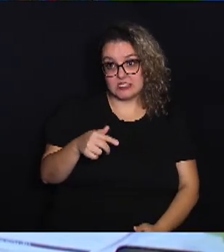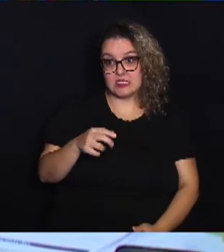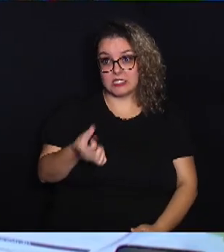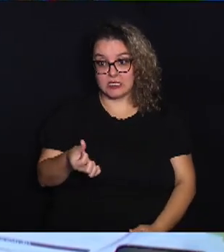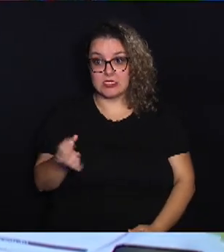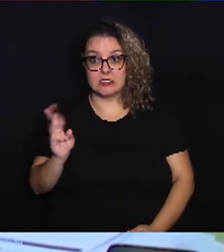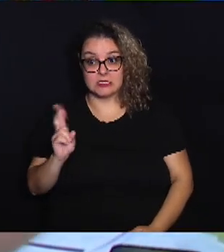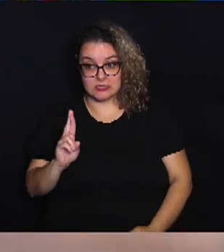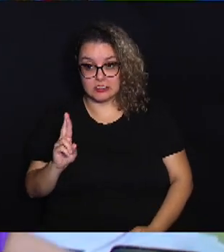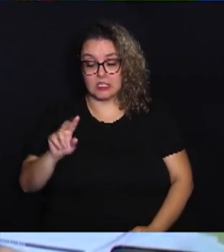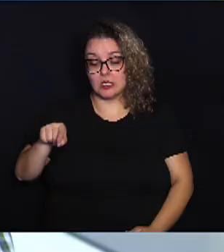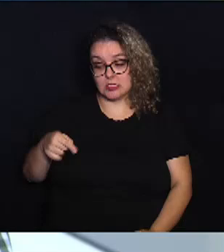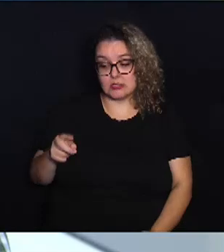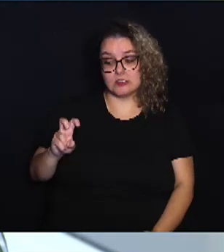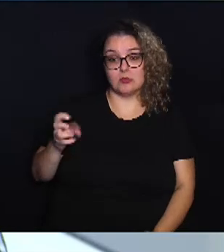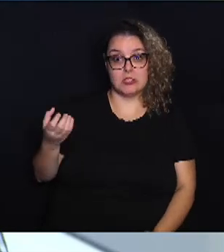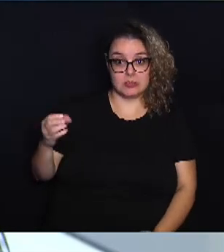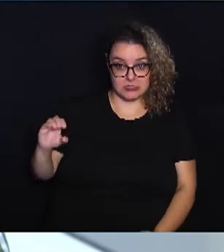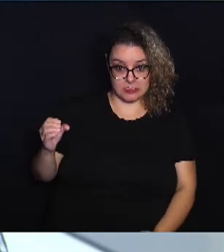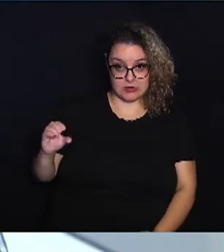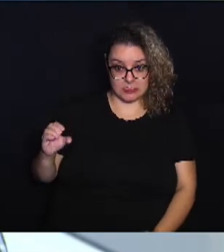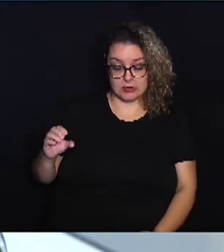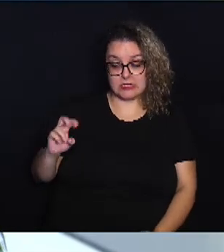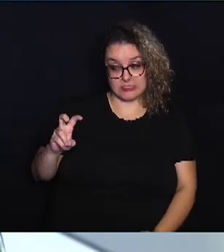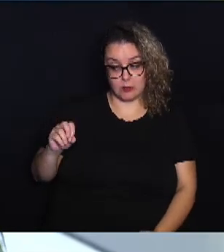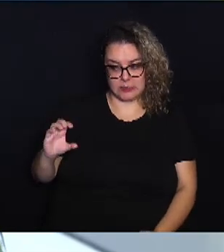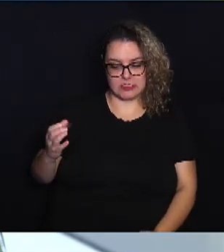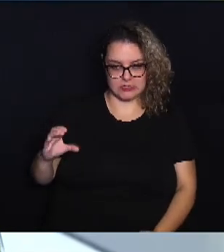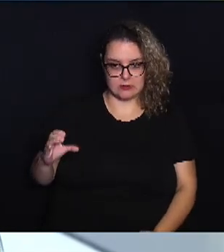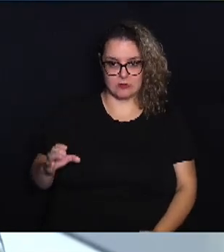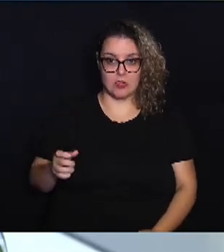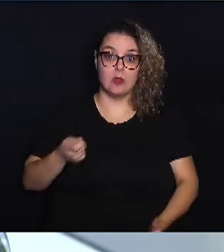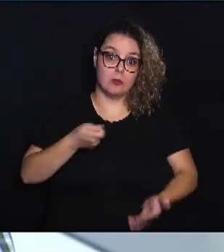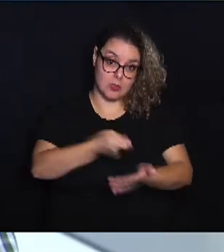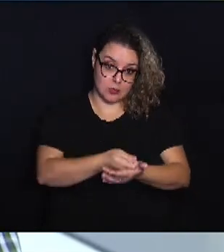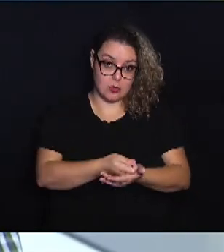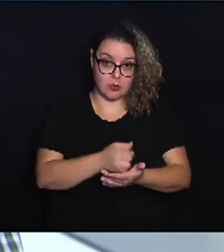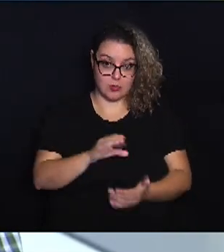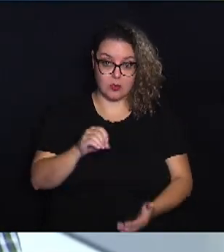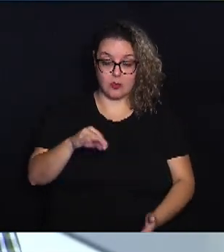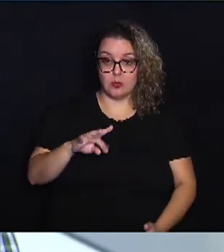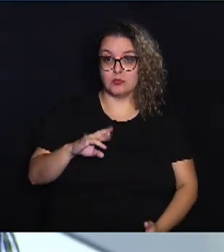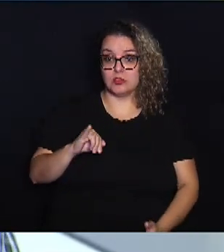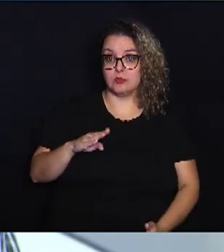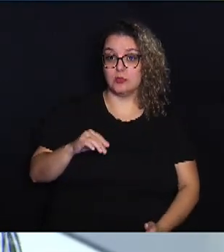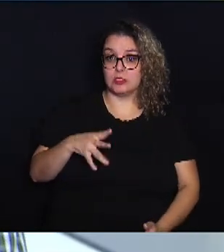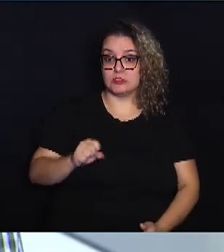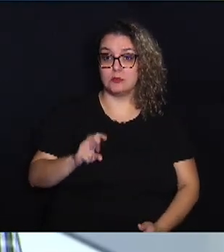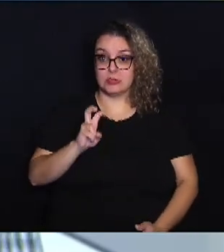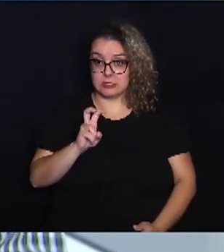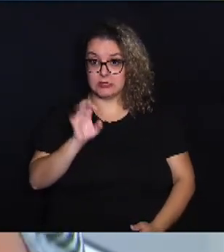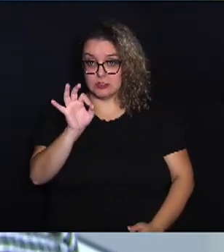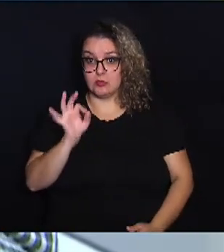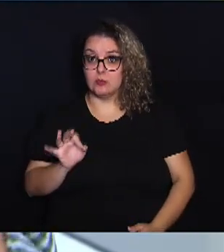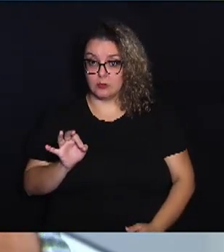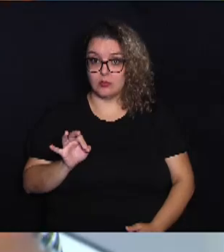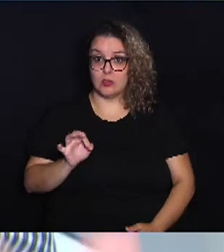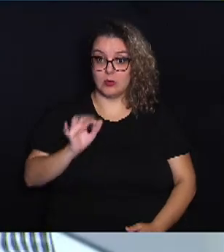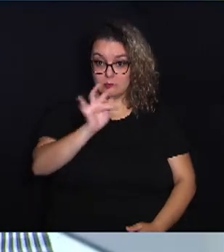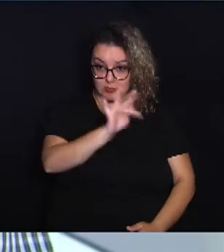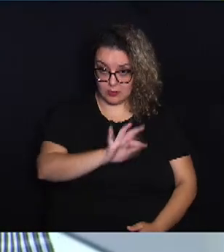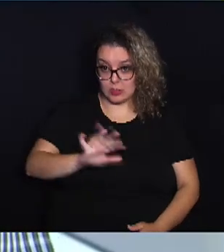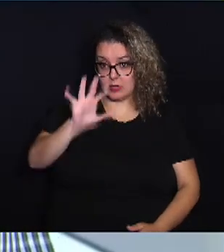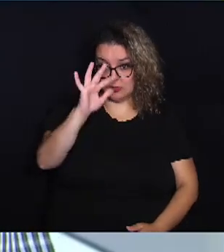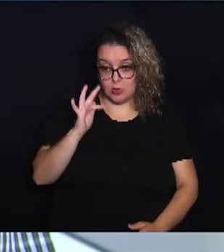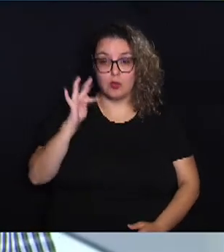,50. Uma contribuição, né, essa contribuição ela está focada em 5%, que é para a União, que é para a sua